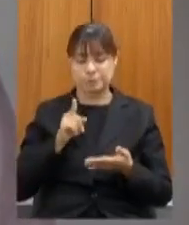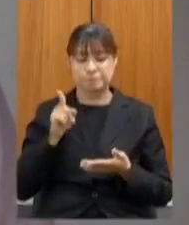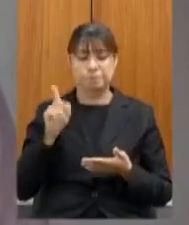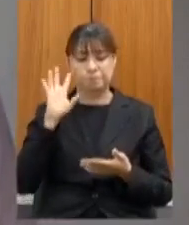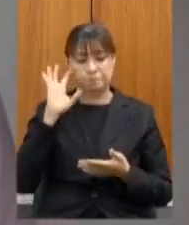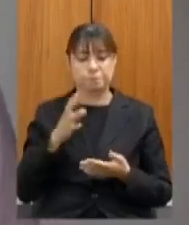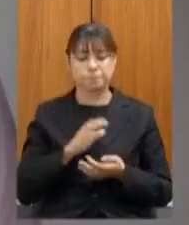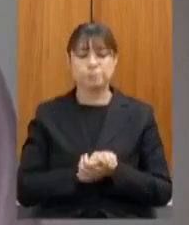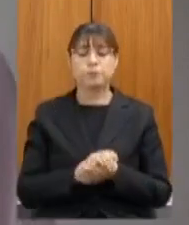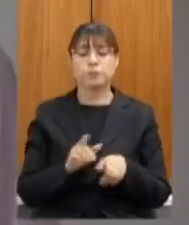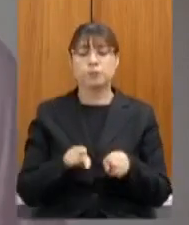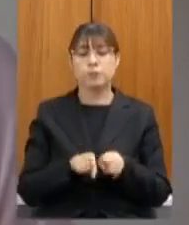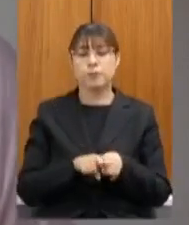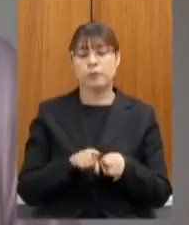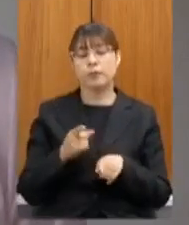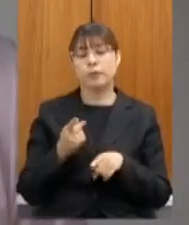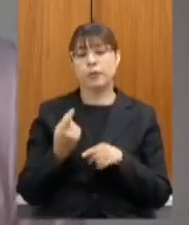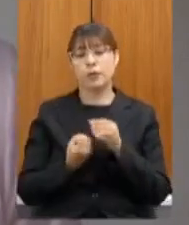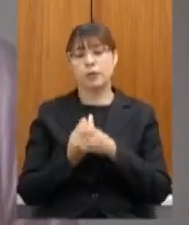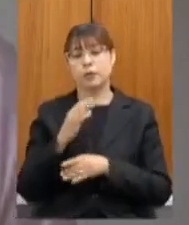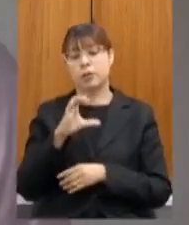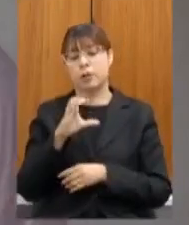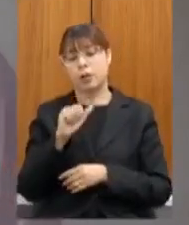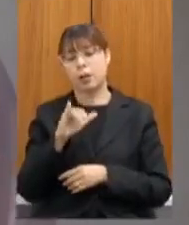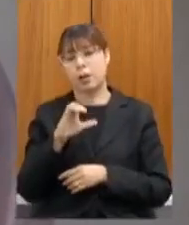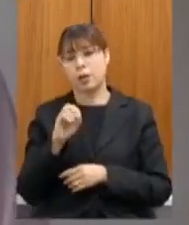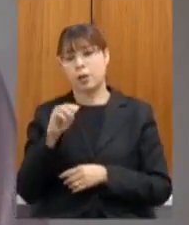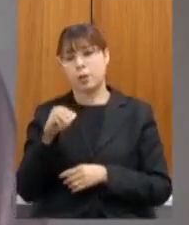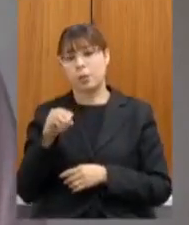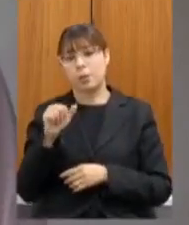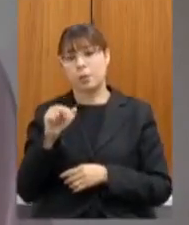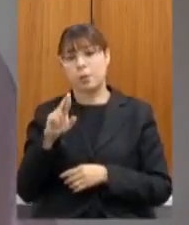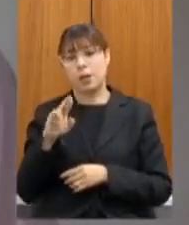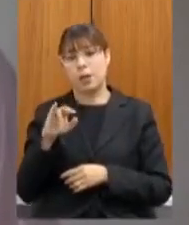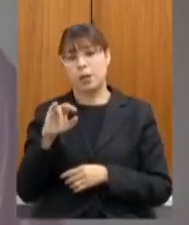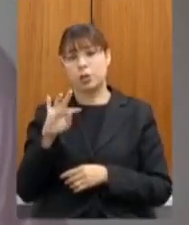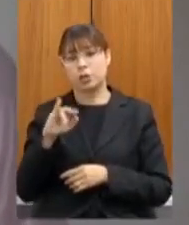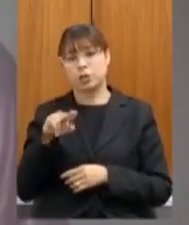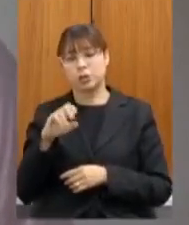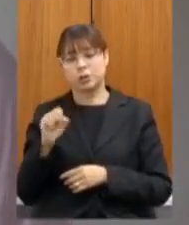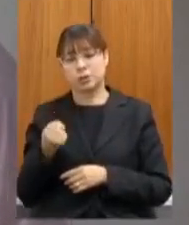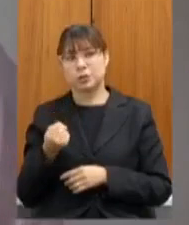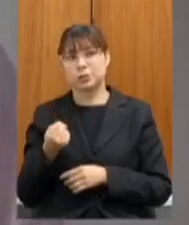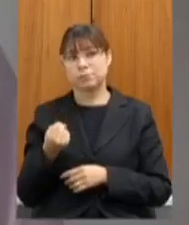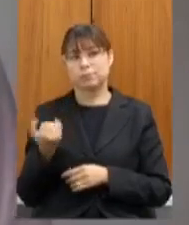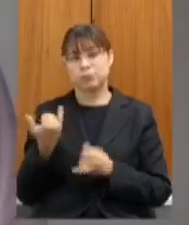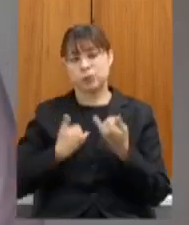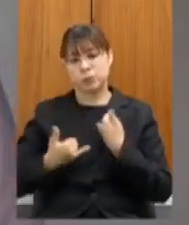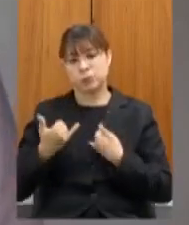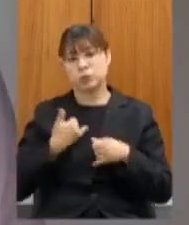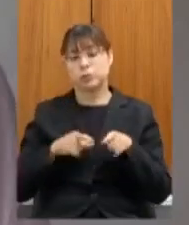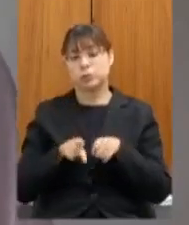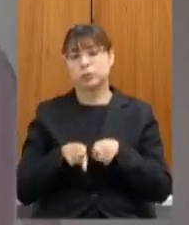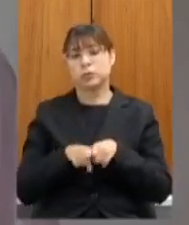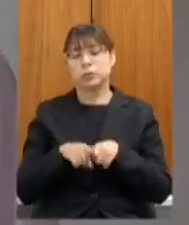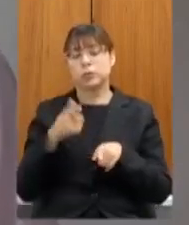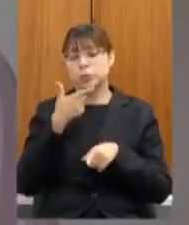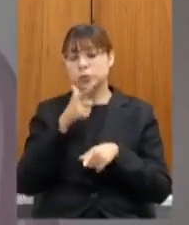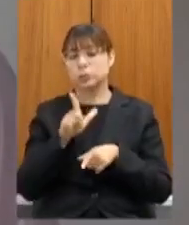se refere a Caio Martins nós temos eu tenho tido também informações de que a gente conseguiu expandir